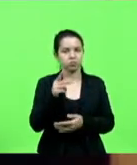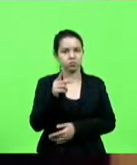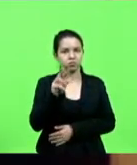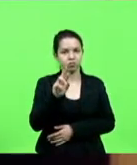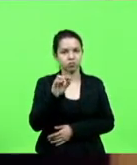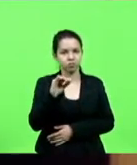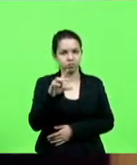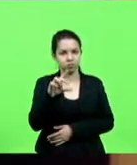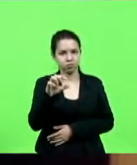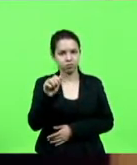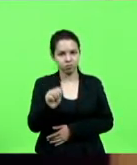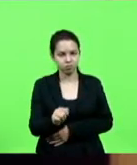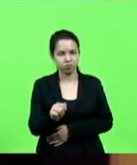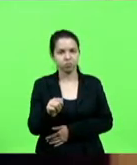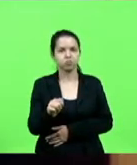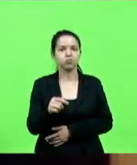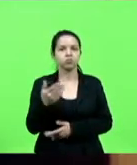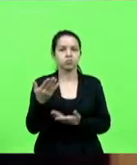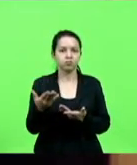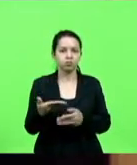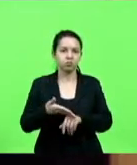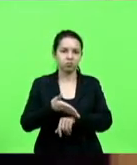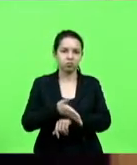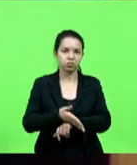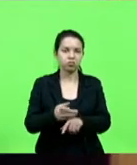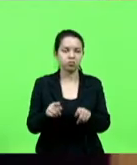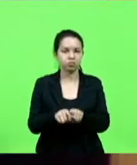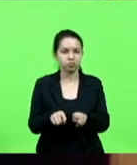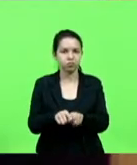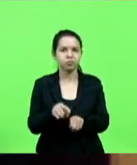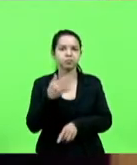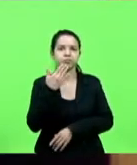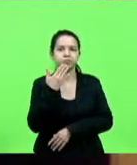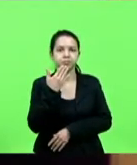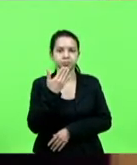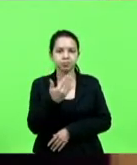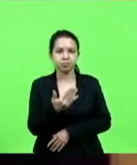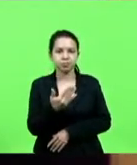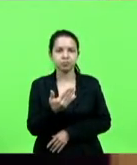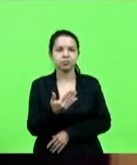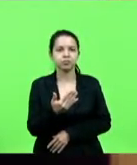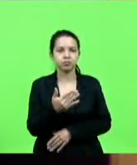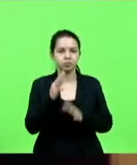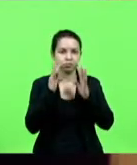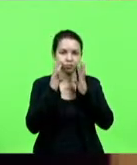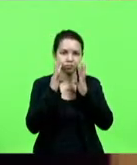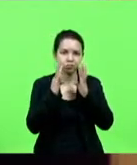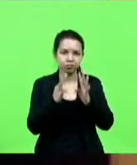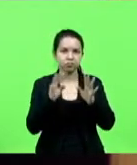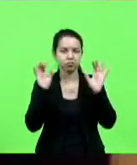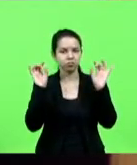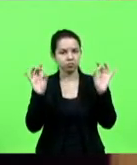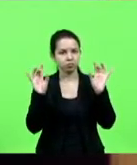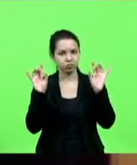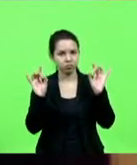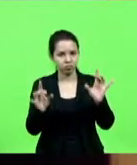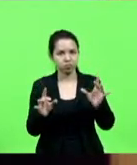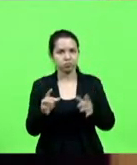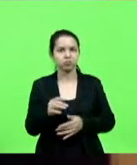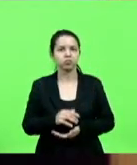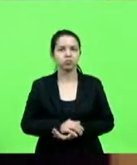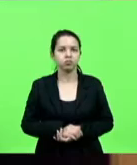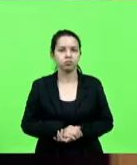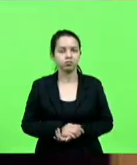de São Miguel do Oeste, que também contactou pedindo essa atenção especial e que o caso